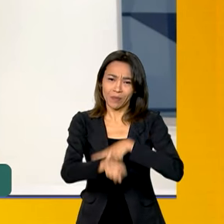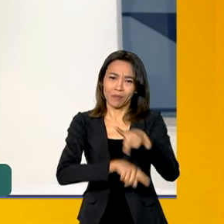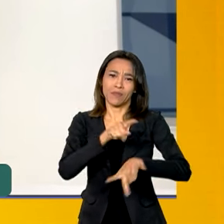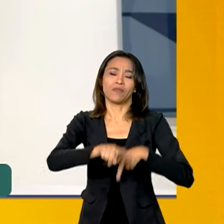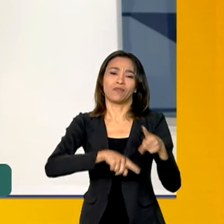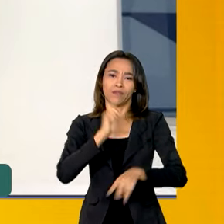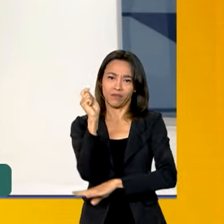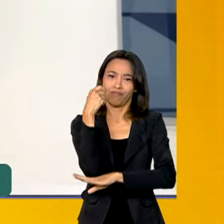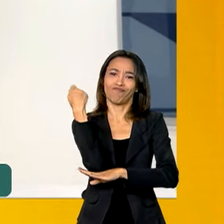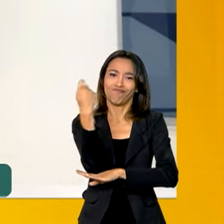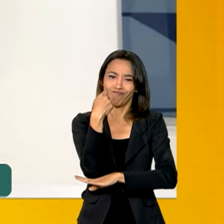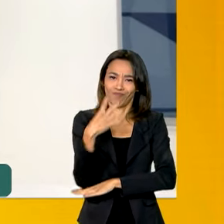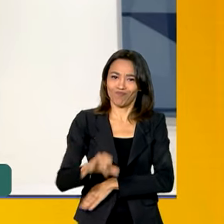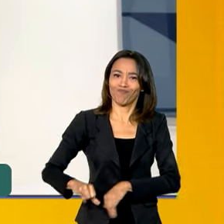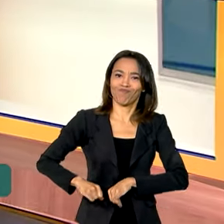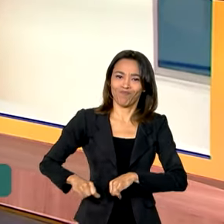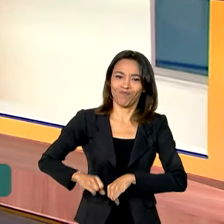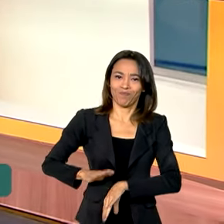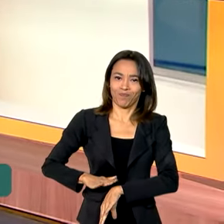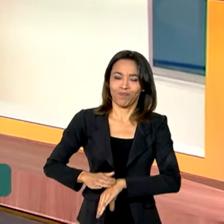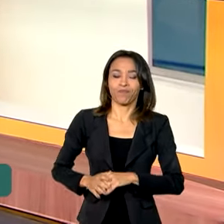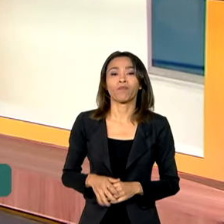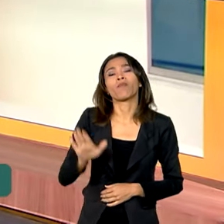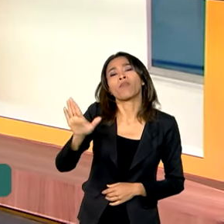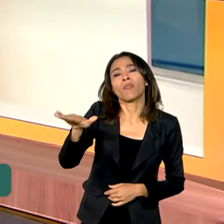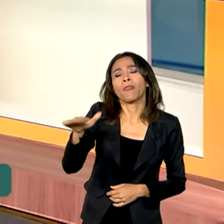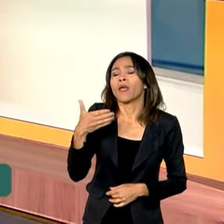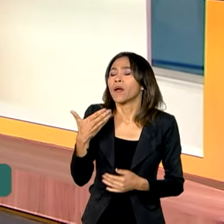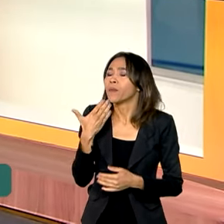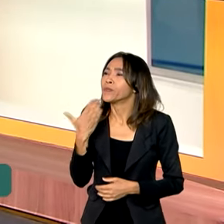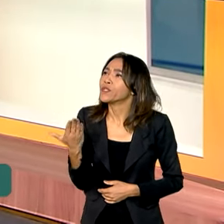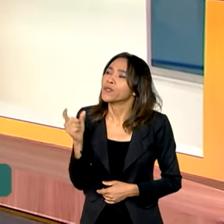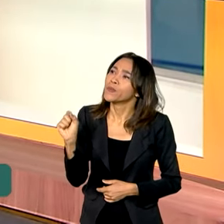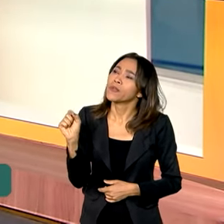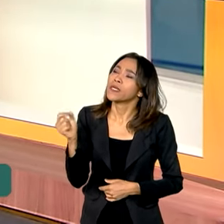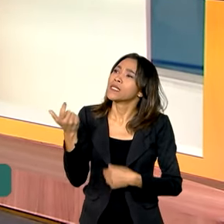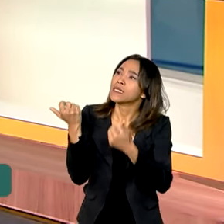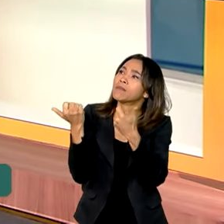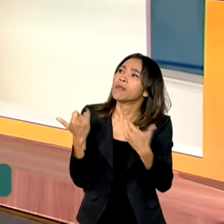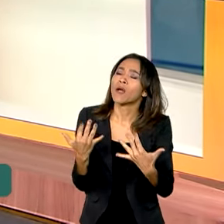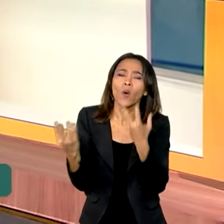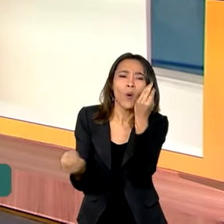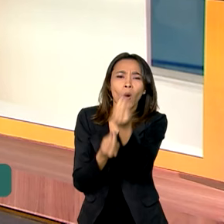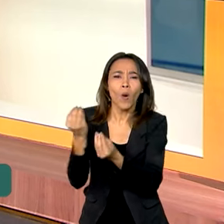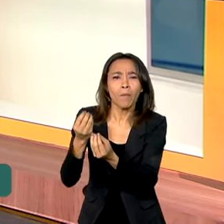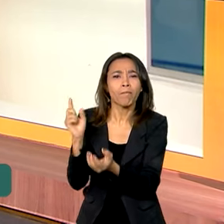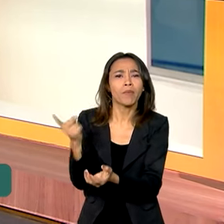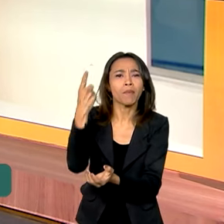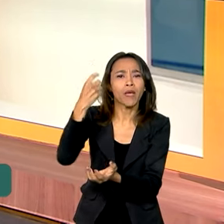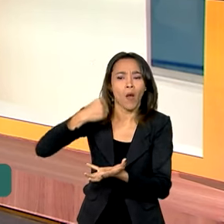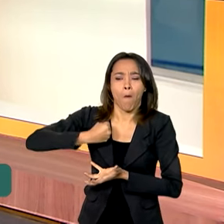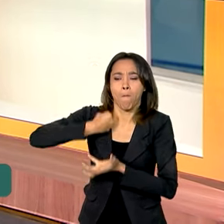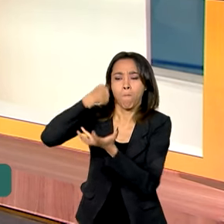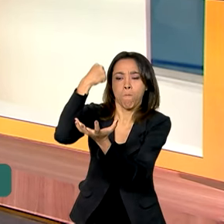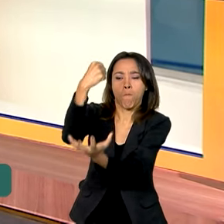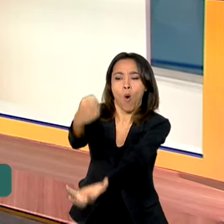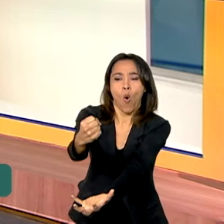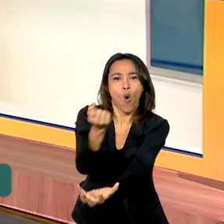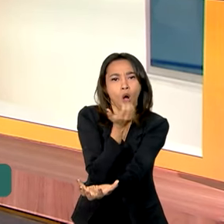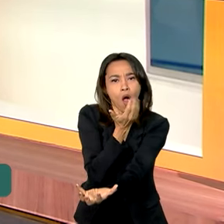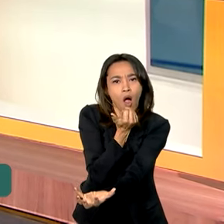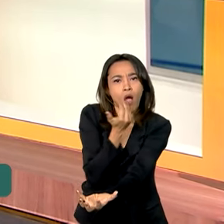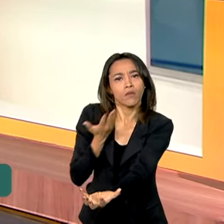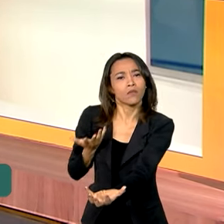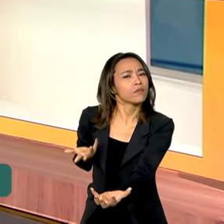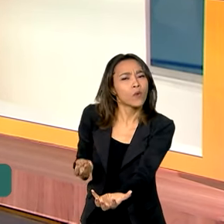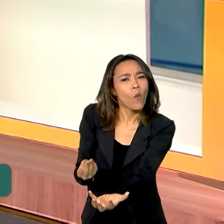passando nesse momento. Presidente, eu queria que o senhor falasse primeiro dessa entrega, dessa primeira entrega que ocorre hoje, que está sendo feita.